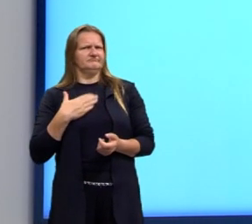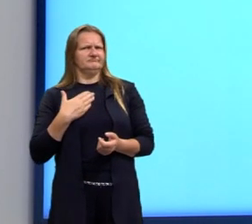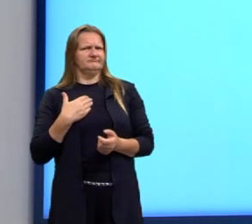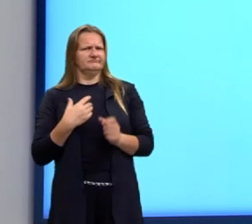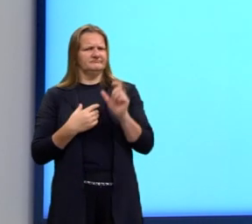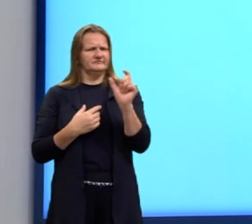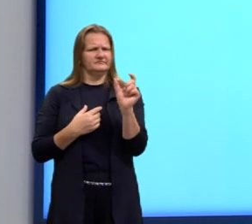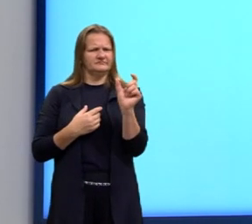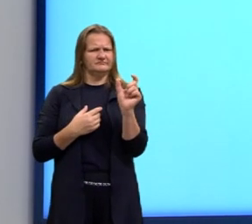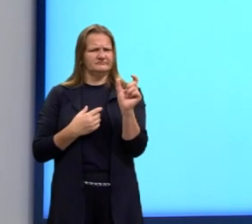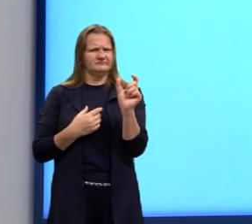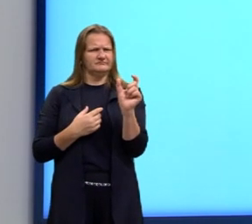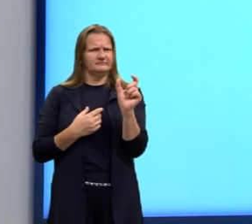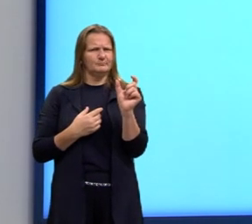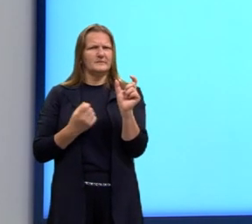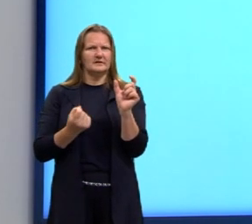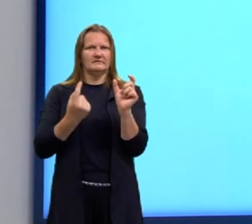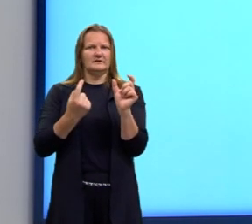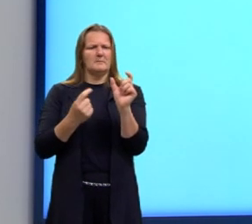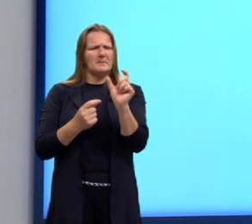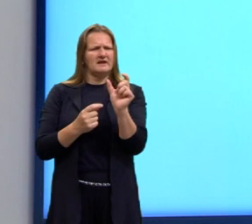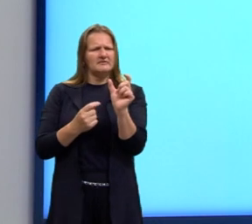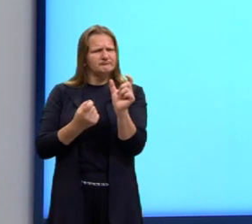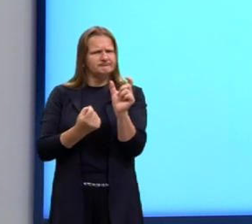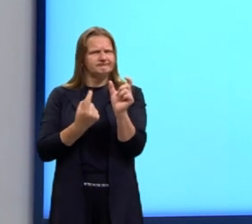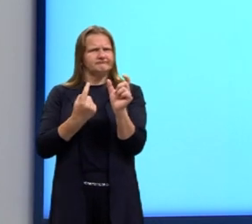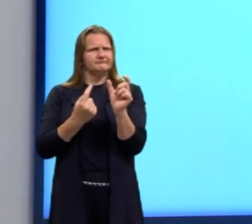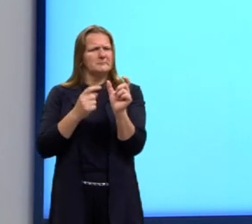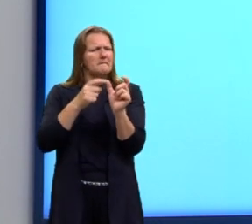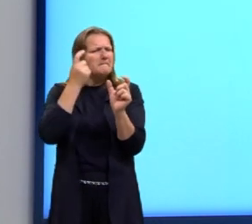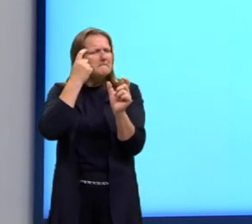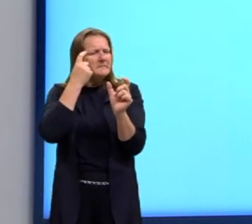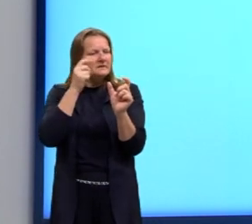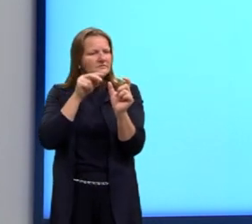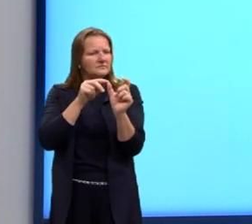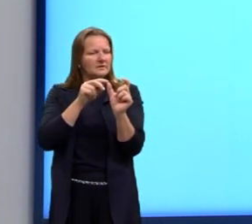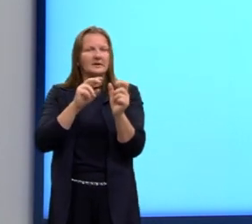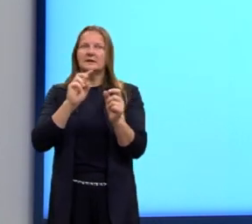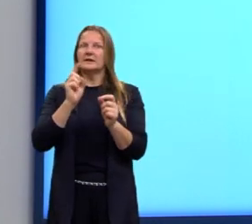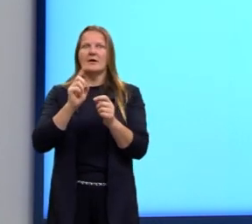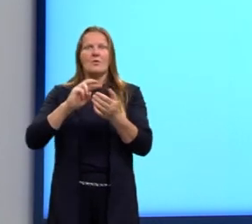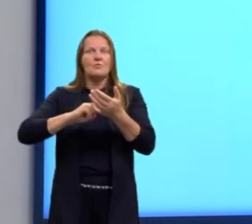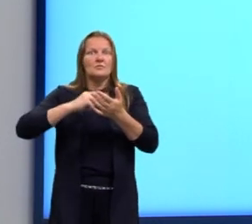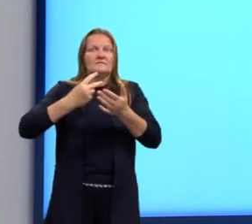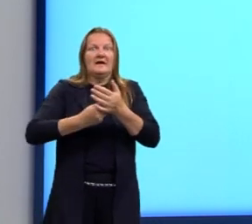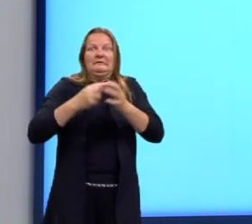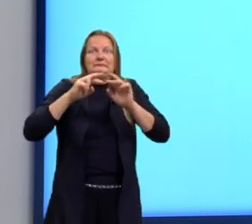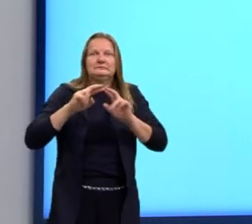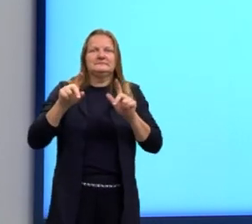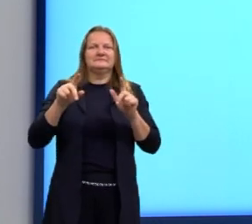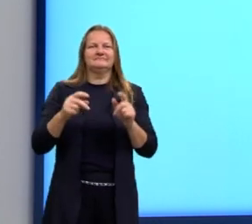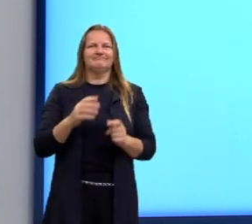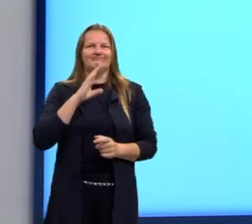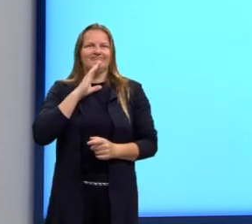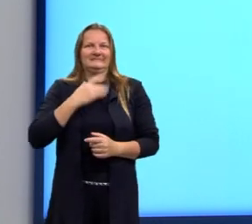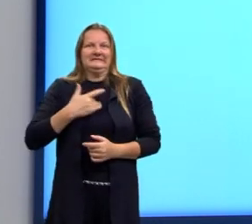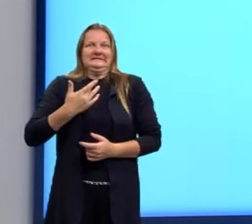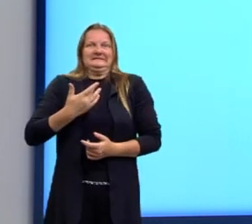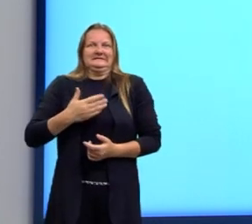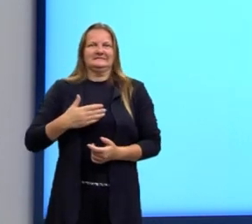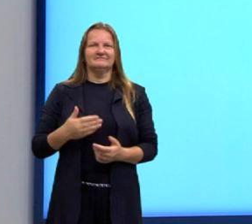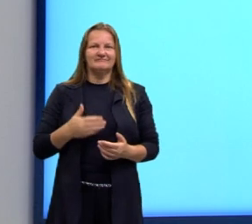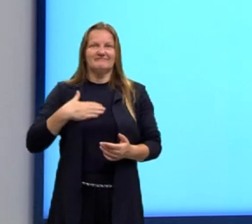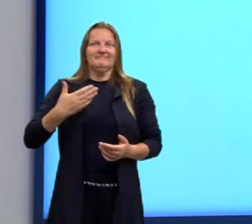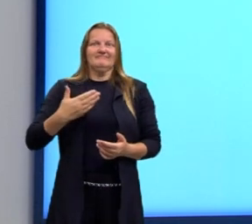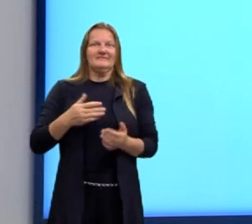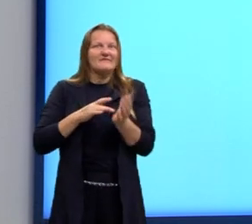anteriores, palavras que possuem um sentido, um significado, ou é, de uma